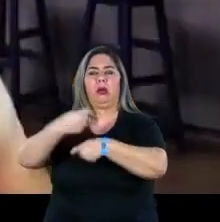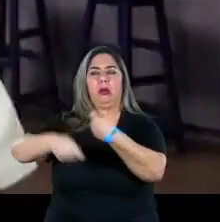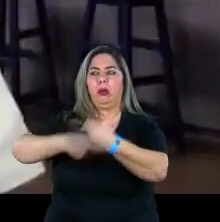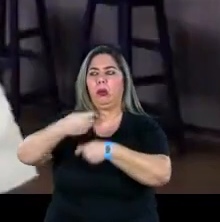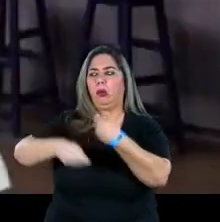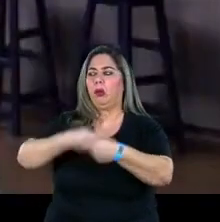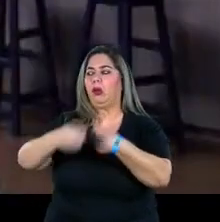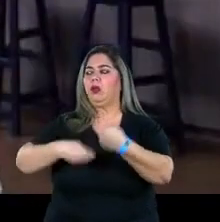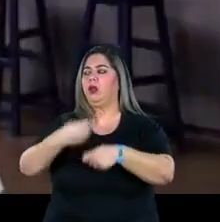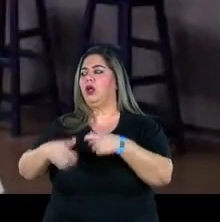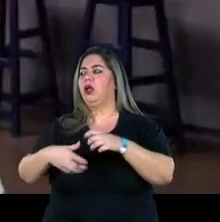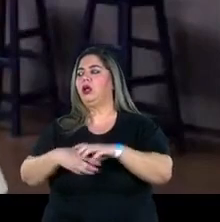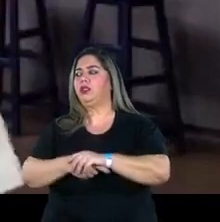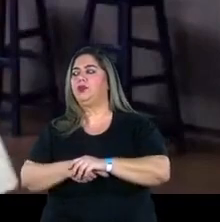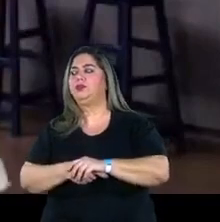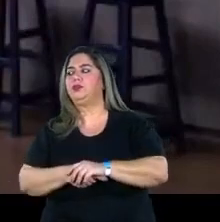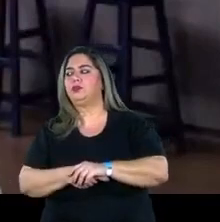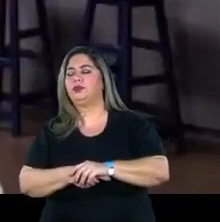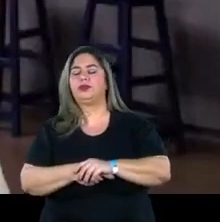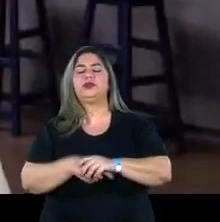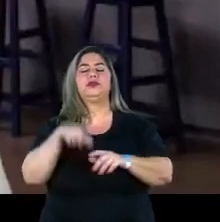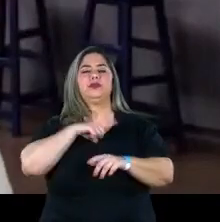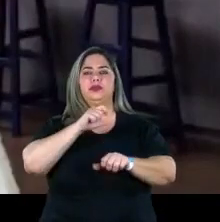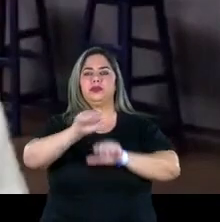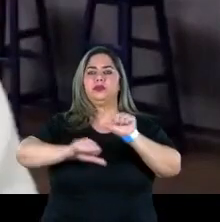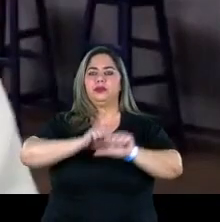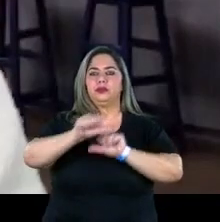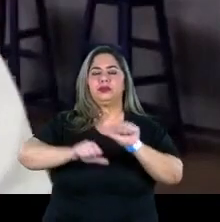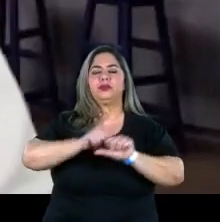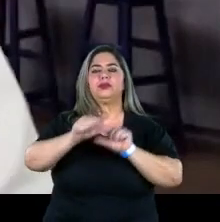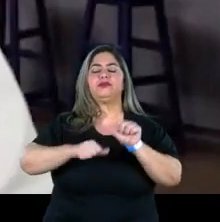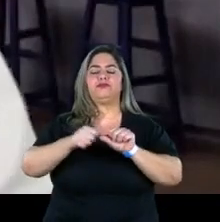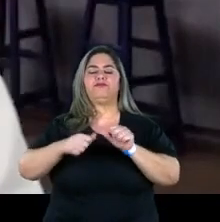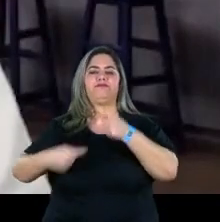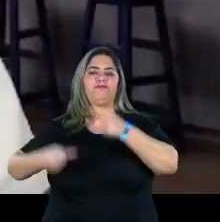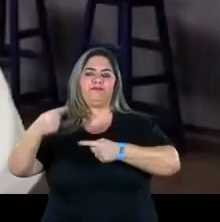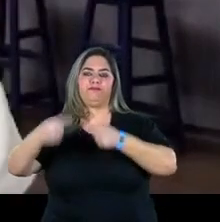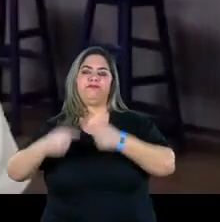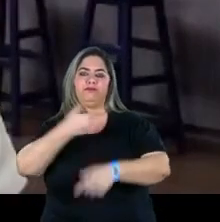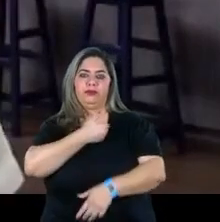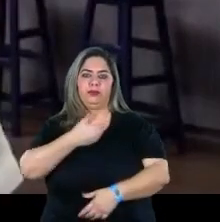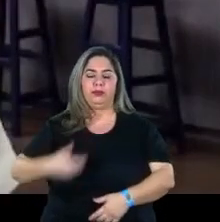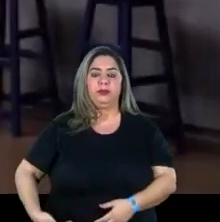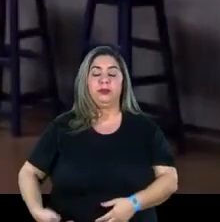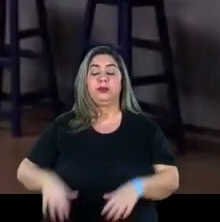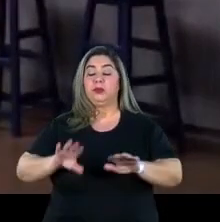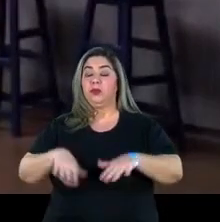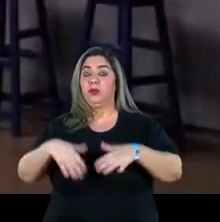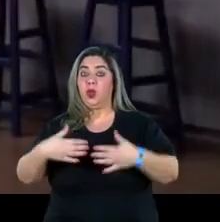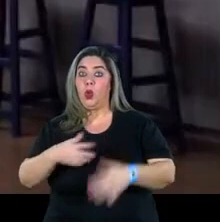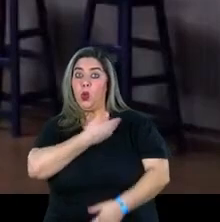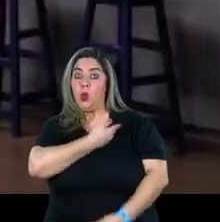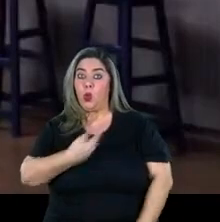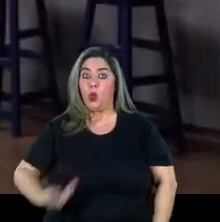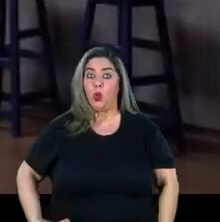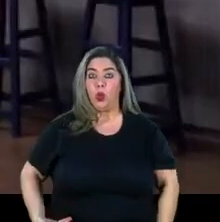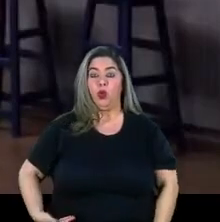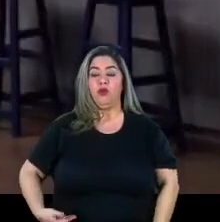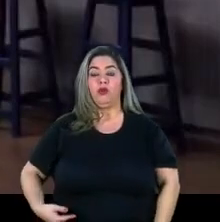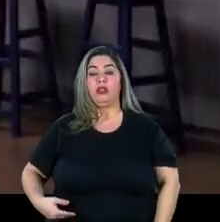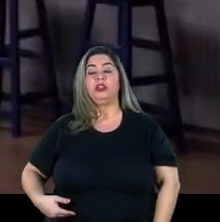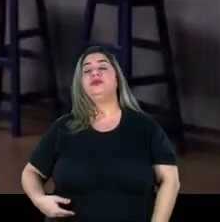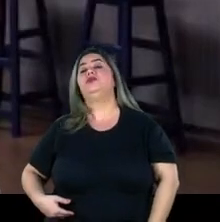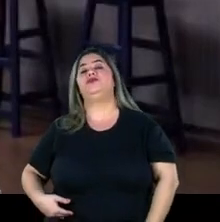a gente passa alguns anos de mudança significativa nessas políticas públicas. Então, quando o governo Temer